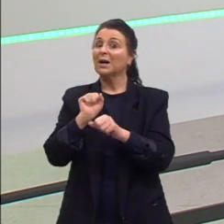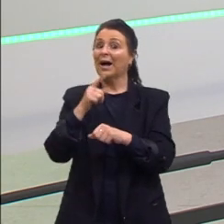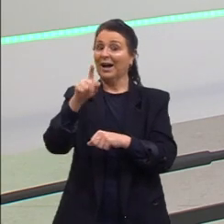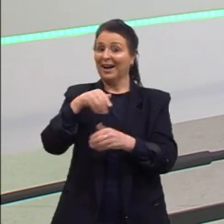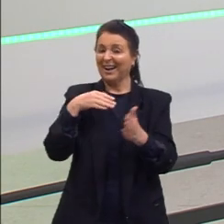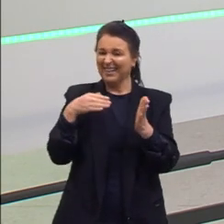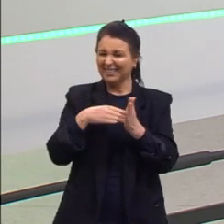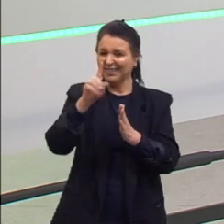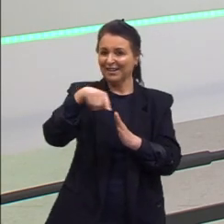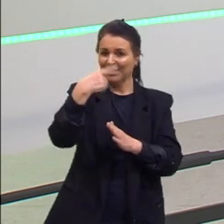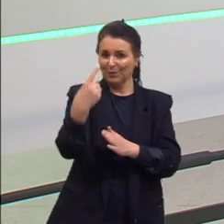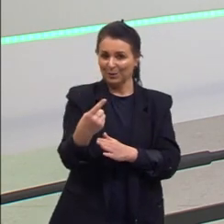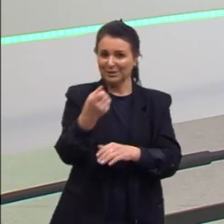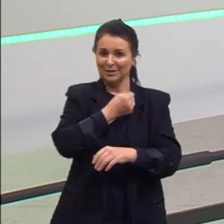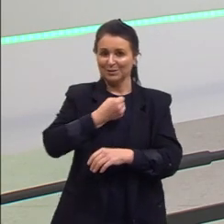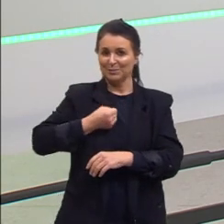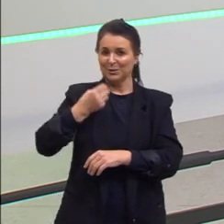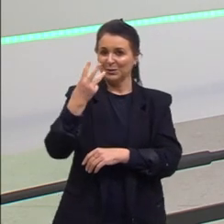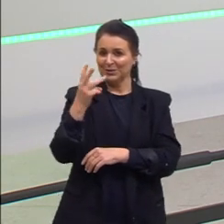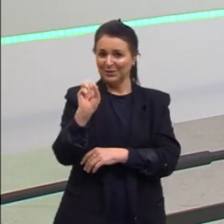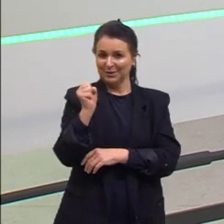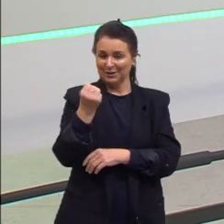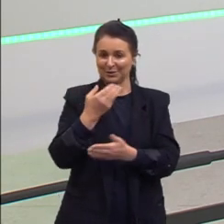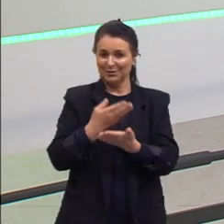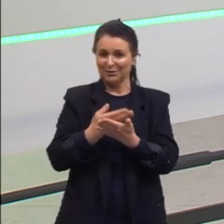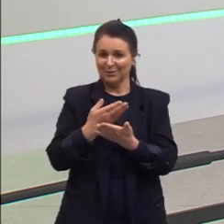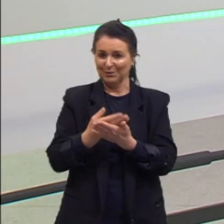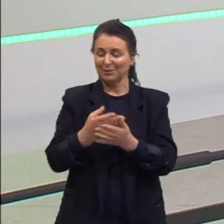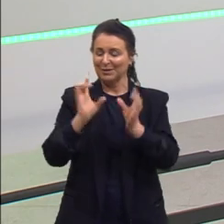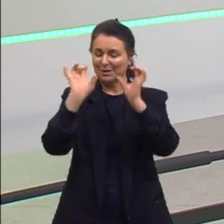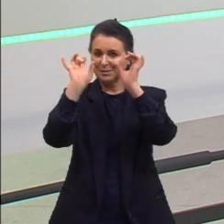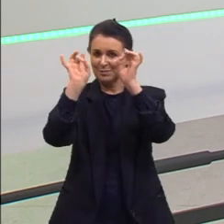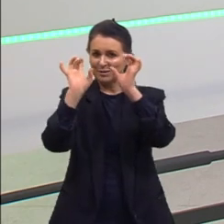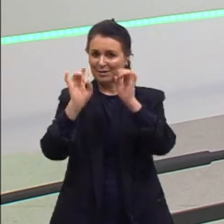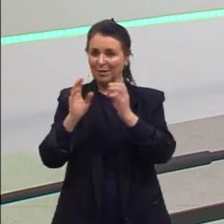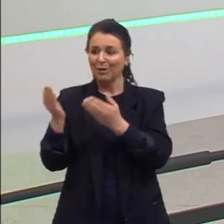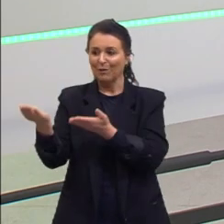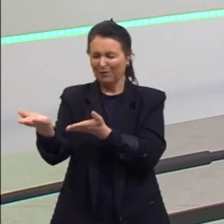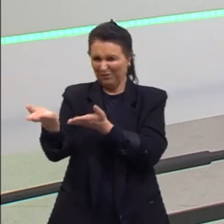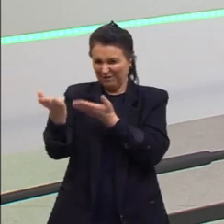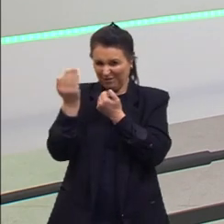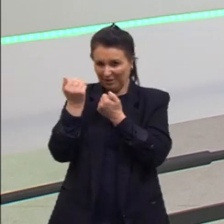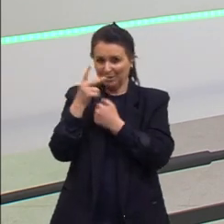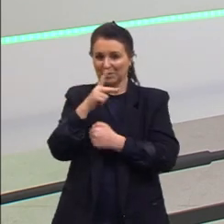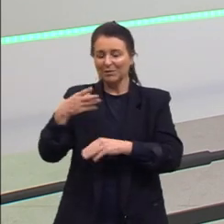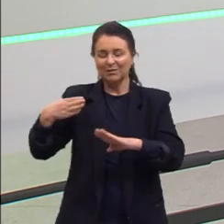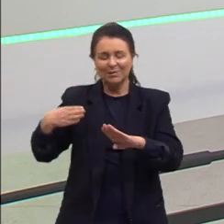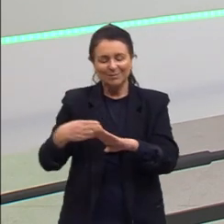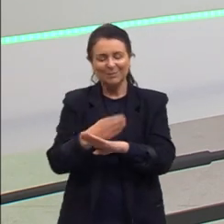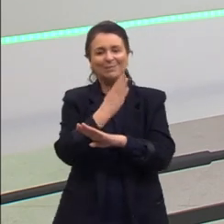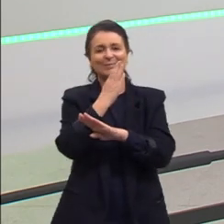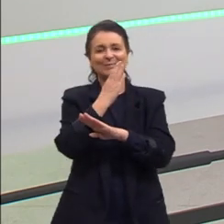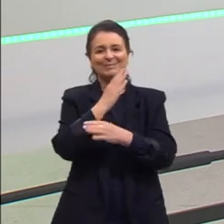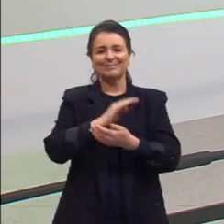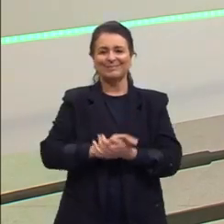nossa aula 38, que vai estar para lá de especial. Vem comigo e partiu passar!